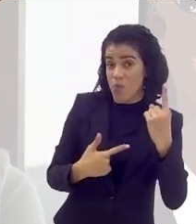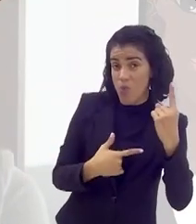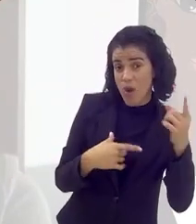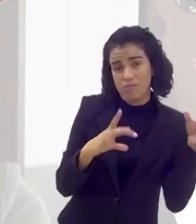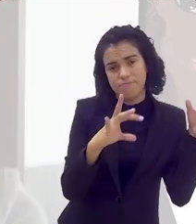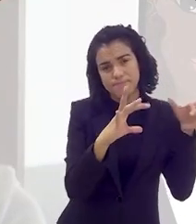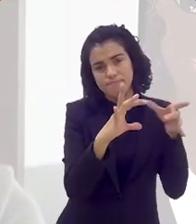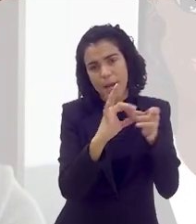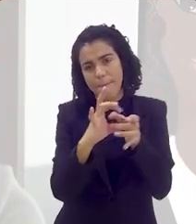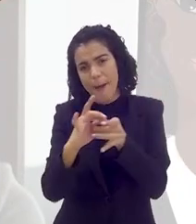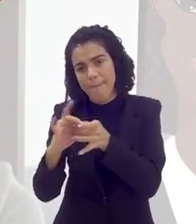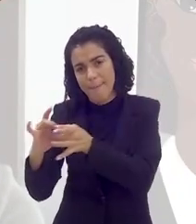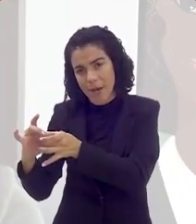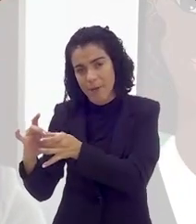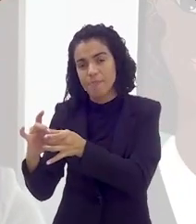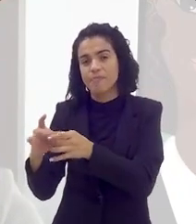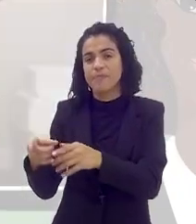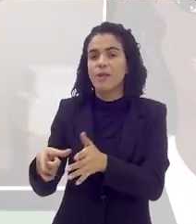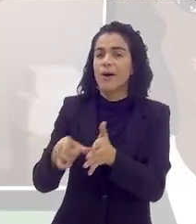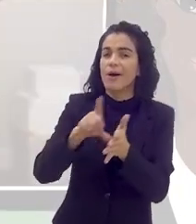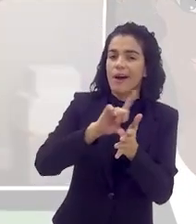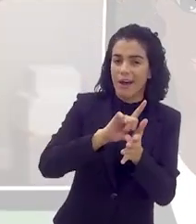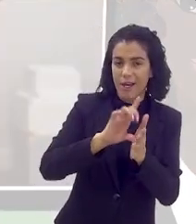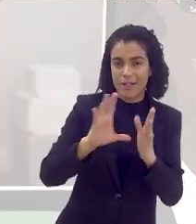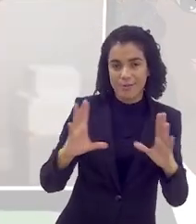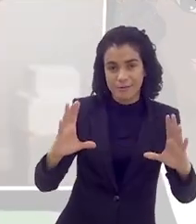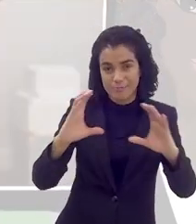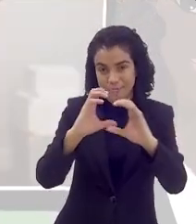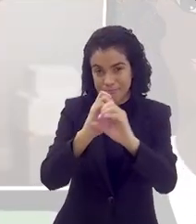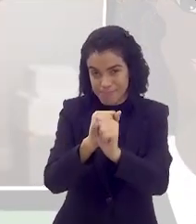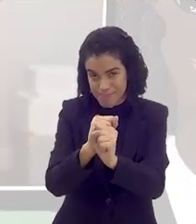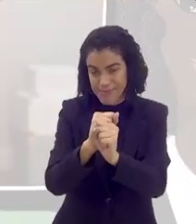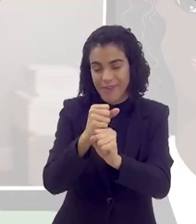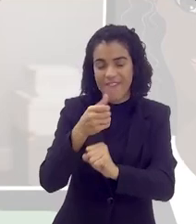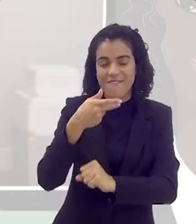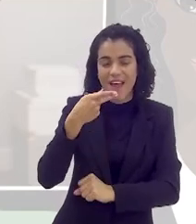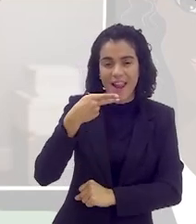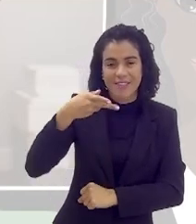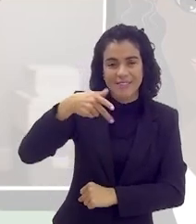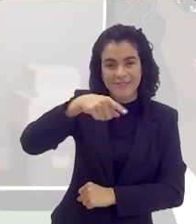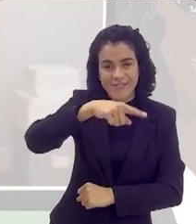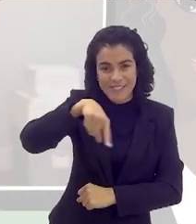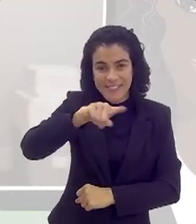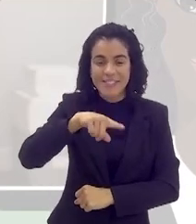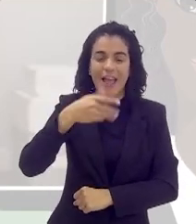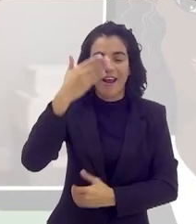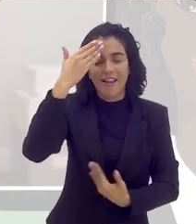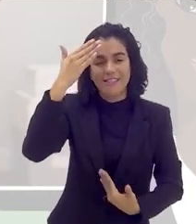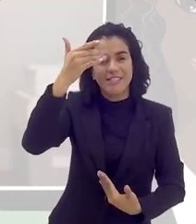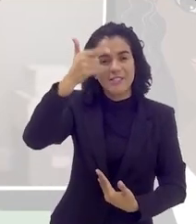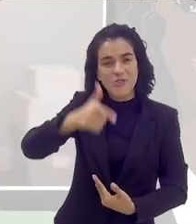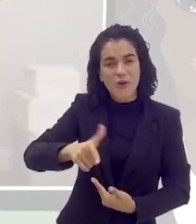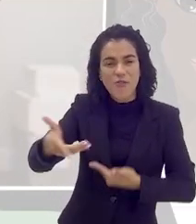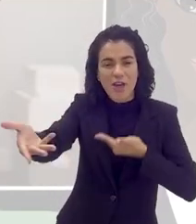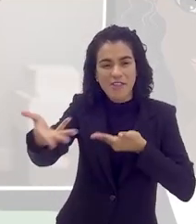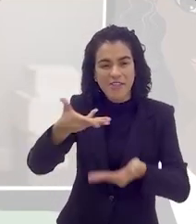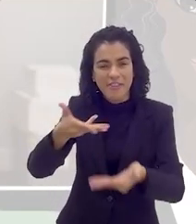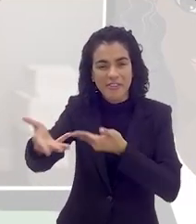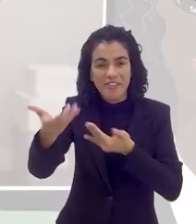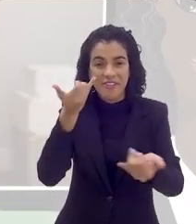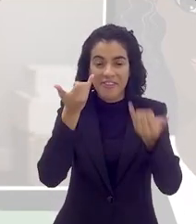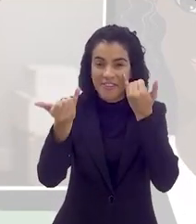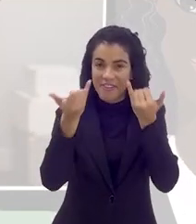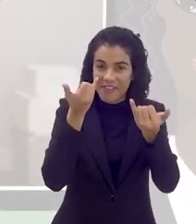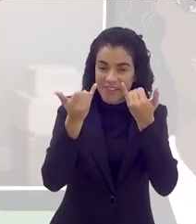uma coisa leva a outra, então, antes das considerações finais de vocês, gostaria de agradecer mais uma vez essa